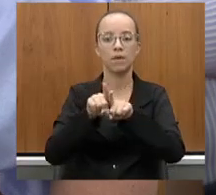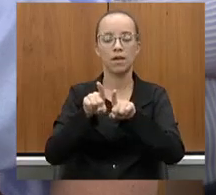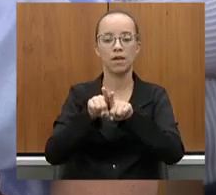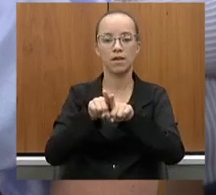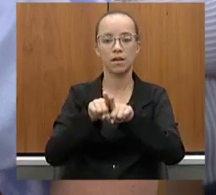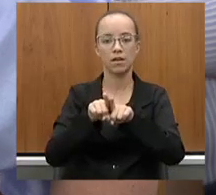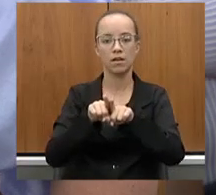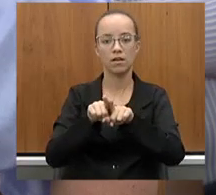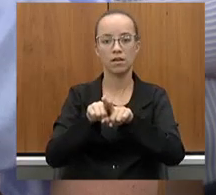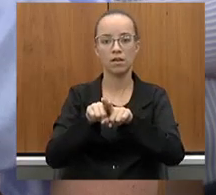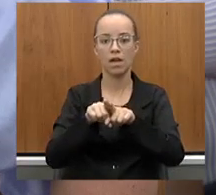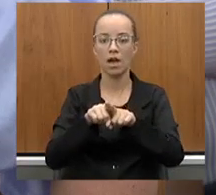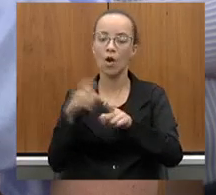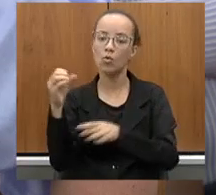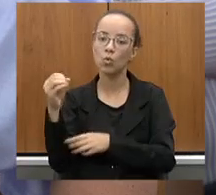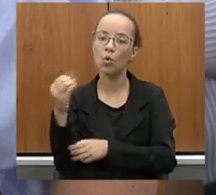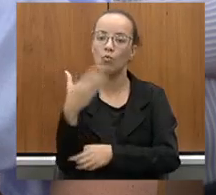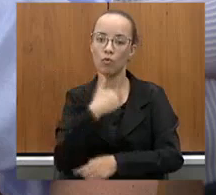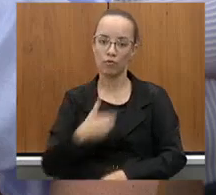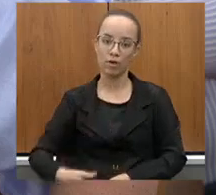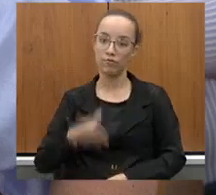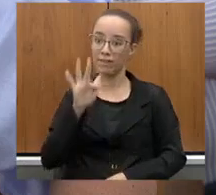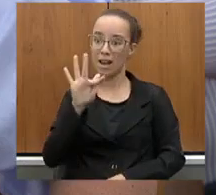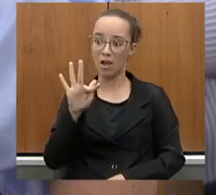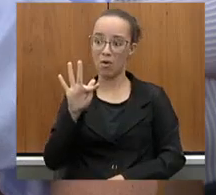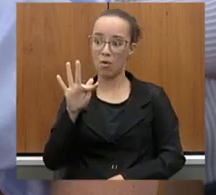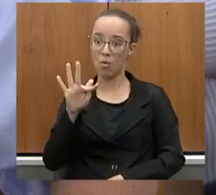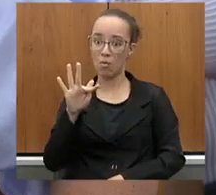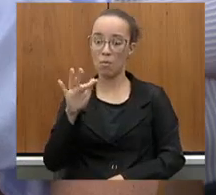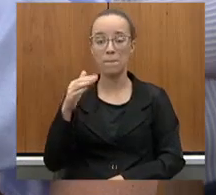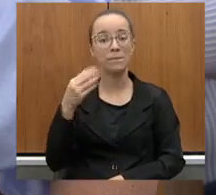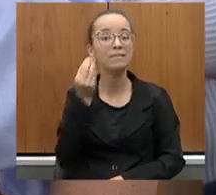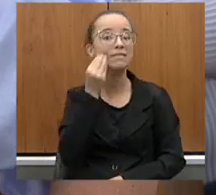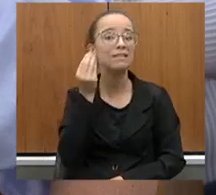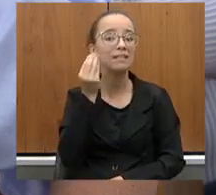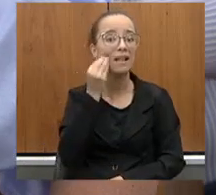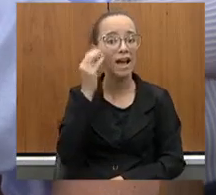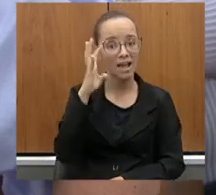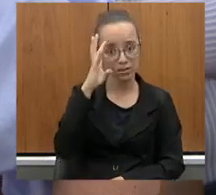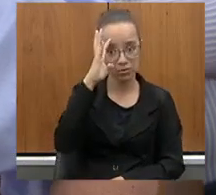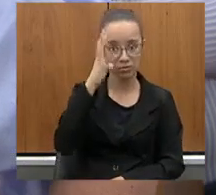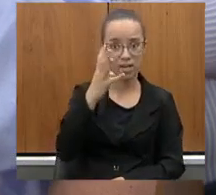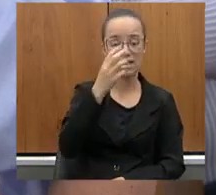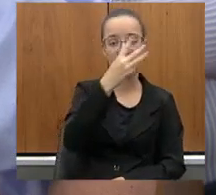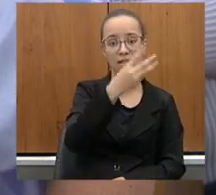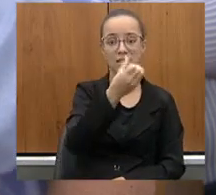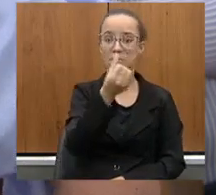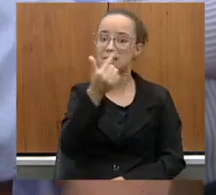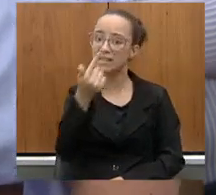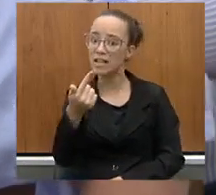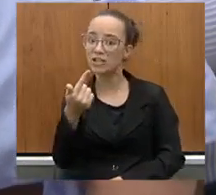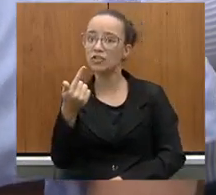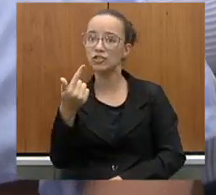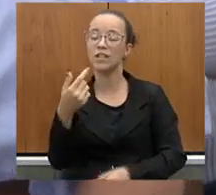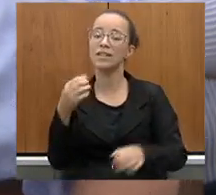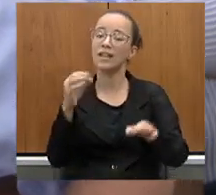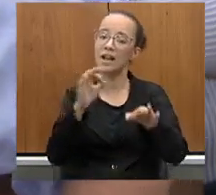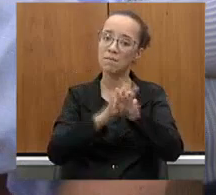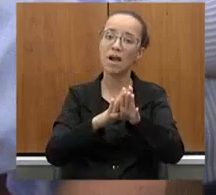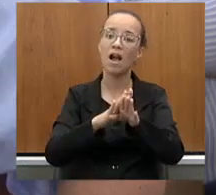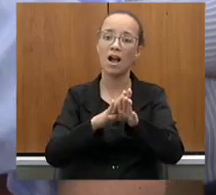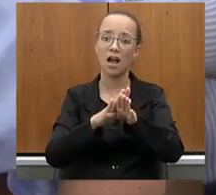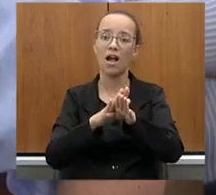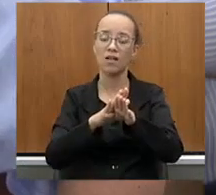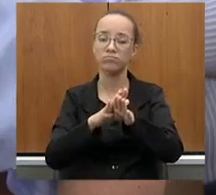como eu disse, junto ao novo governo federal, para tentar resolver esse problema da 367 e concluir a pavimentação ali de Jacinto à